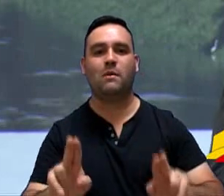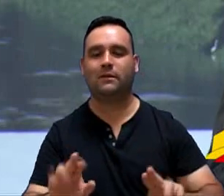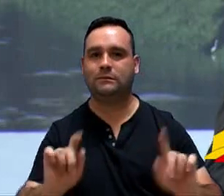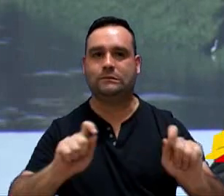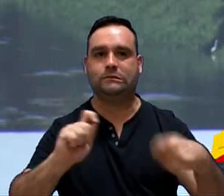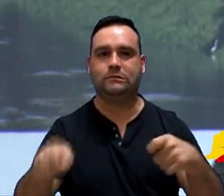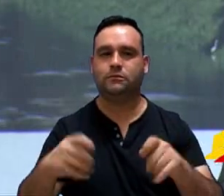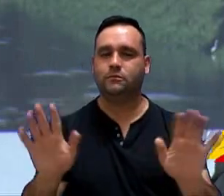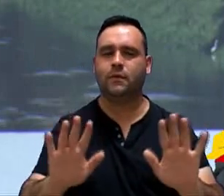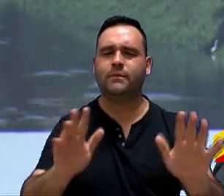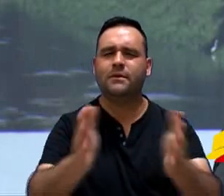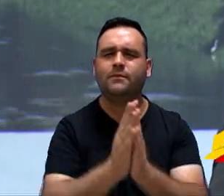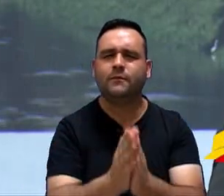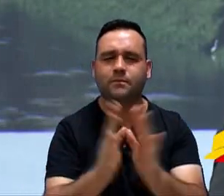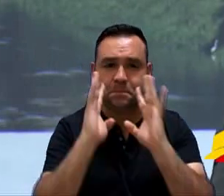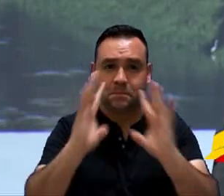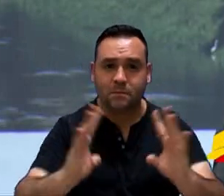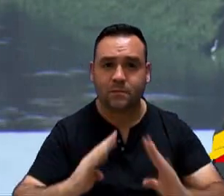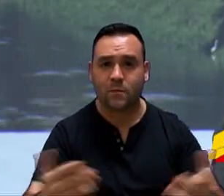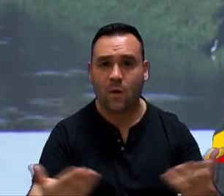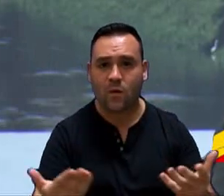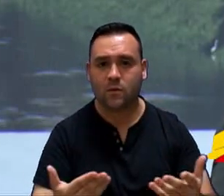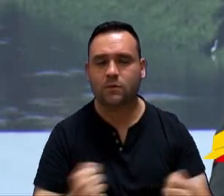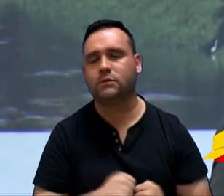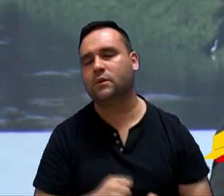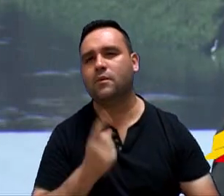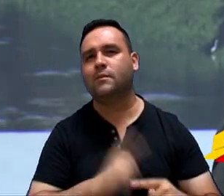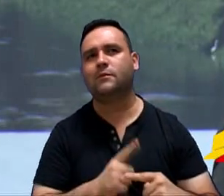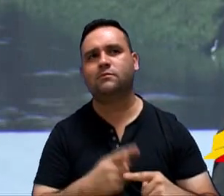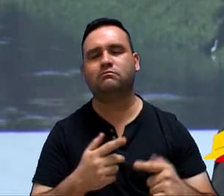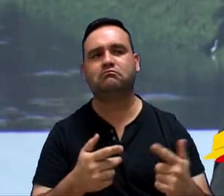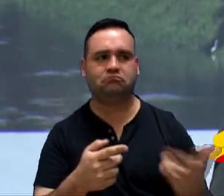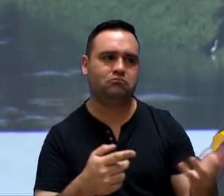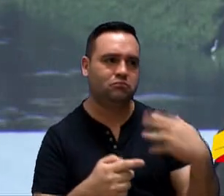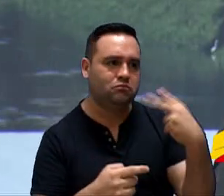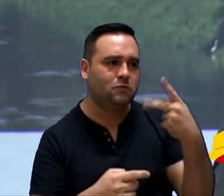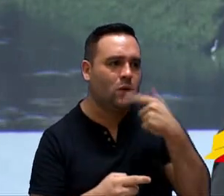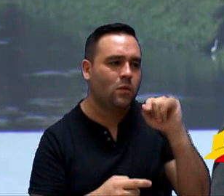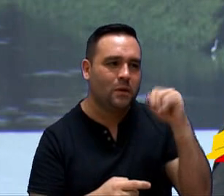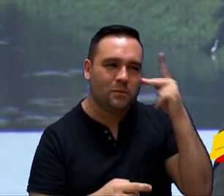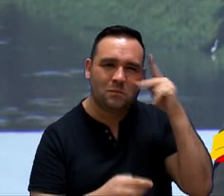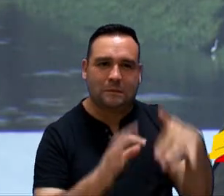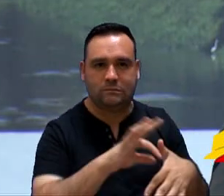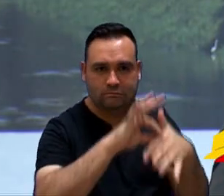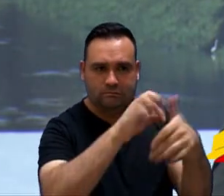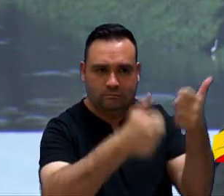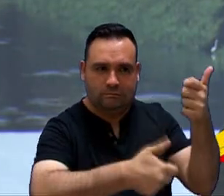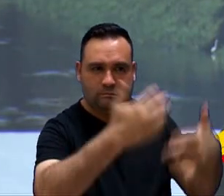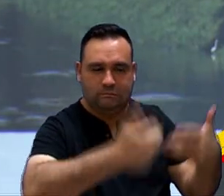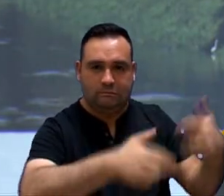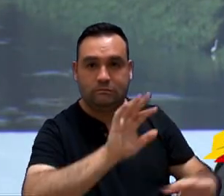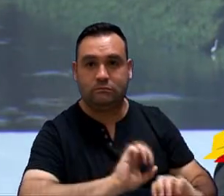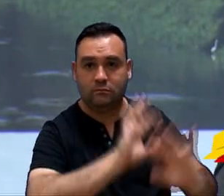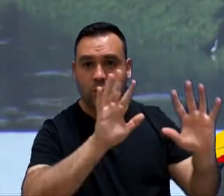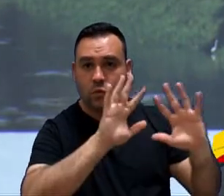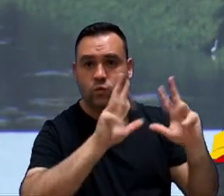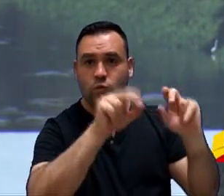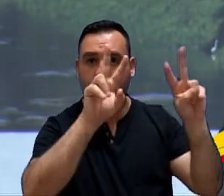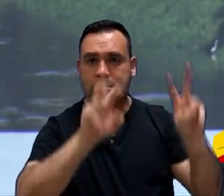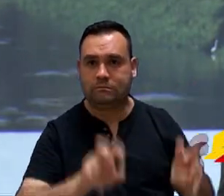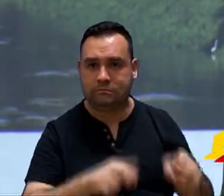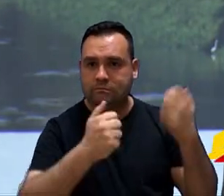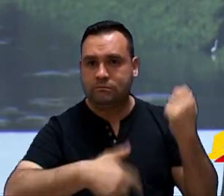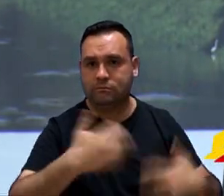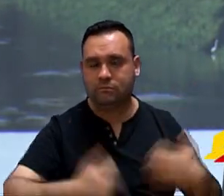Mas eu queria pedir uma atenção, assim, por mais que o vereador, líder de governo de João Donizete tenha explanado aqui sobre o assunto,